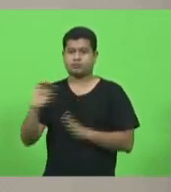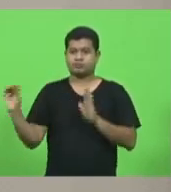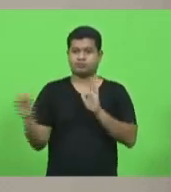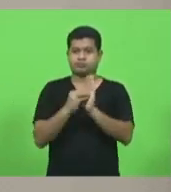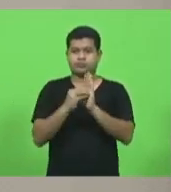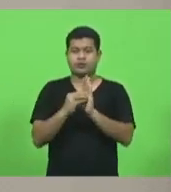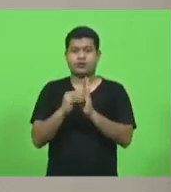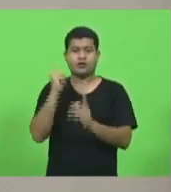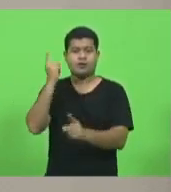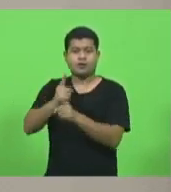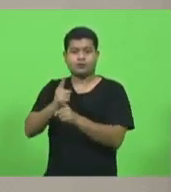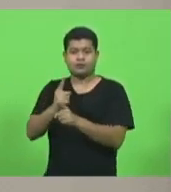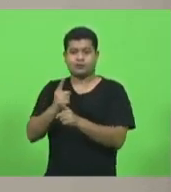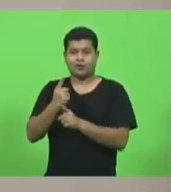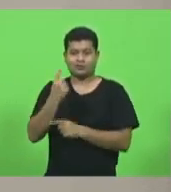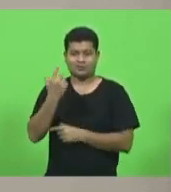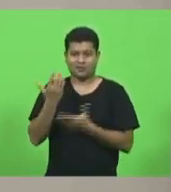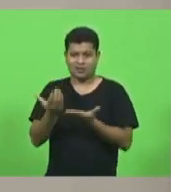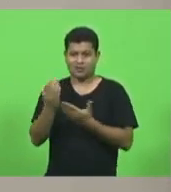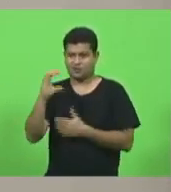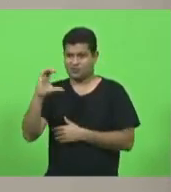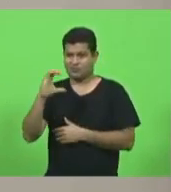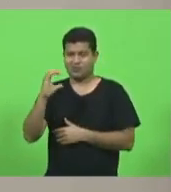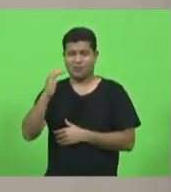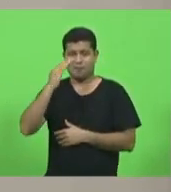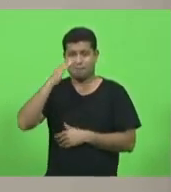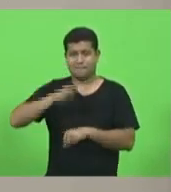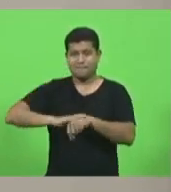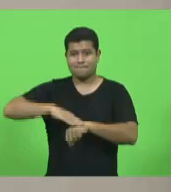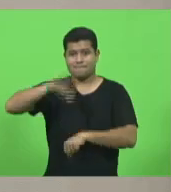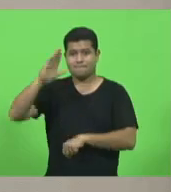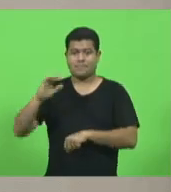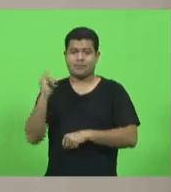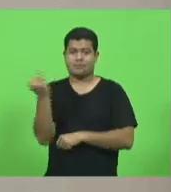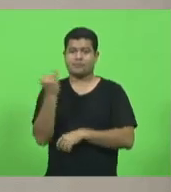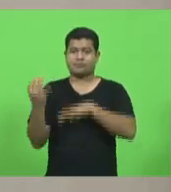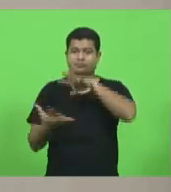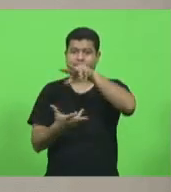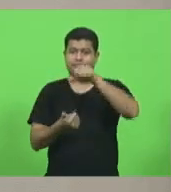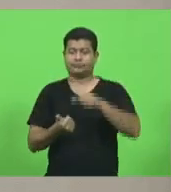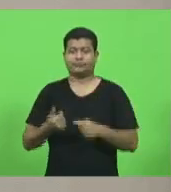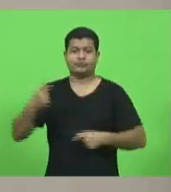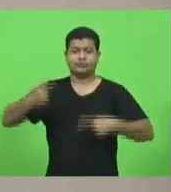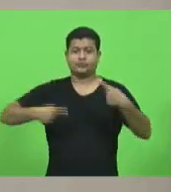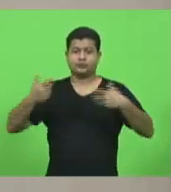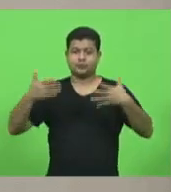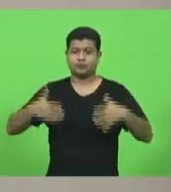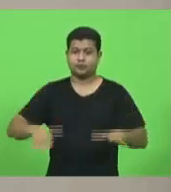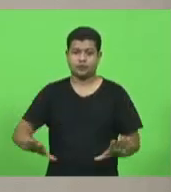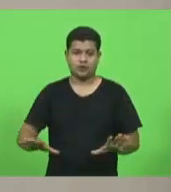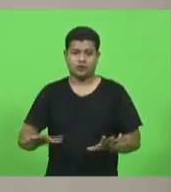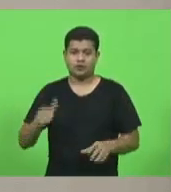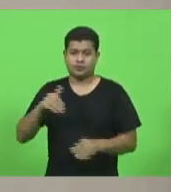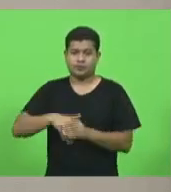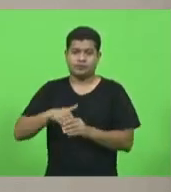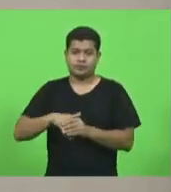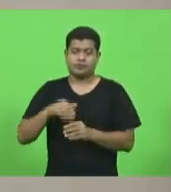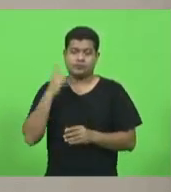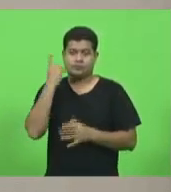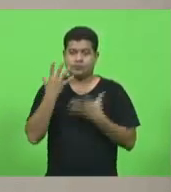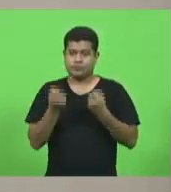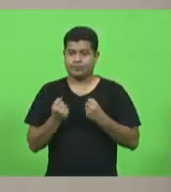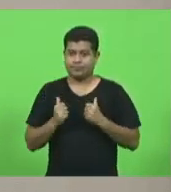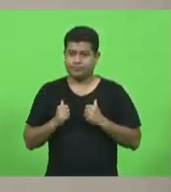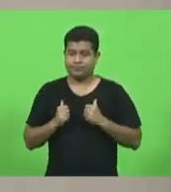os cientistas mais influentes no mundo. É em discussão. Não havendo quem queira discutir, em votação. Deputados que aprovam, permaneçam como se encontra.